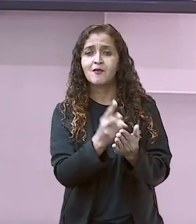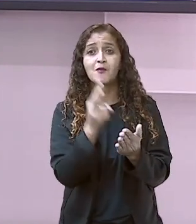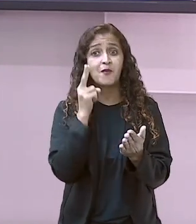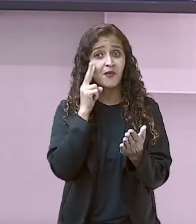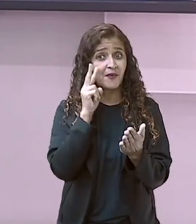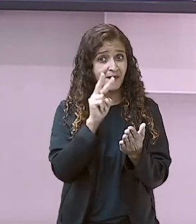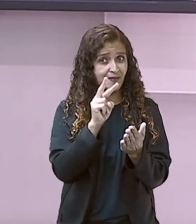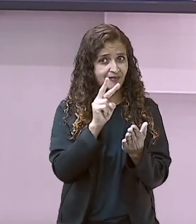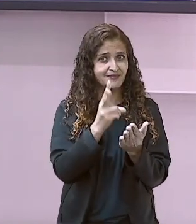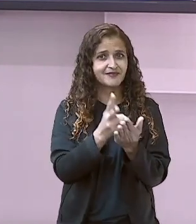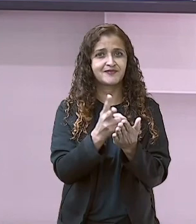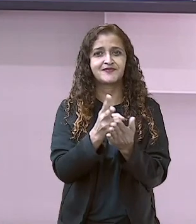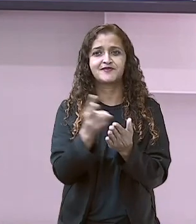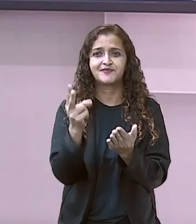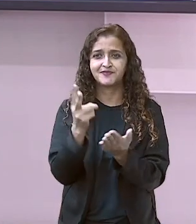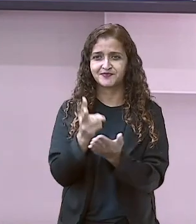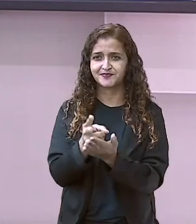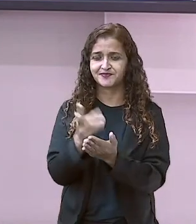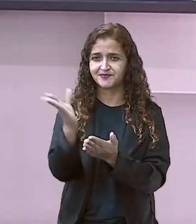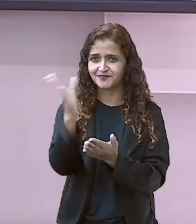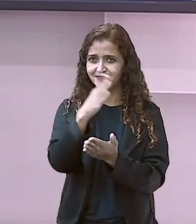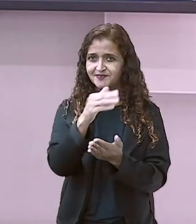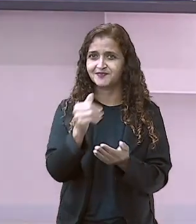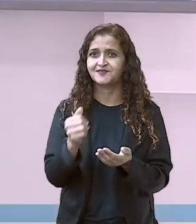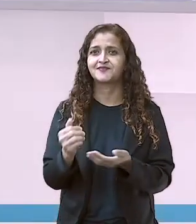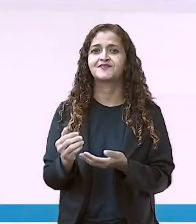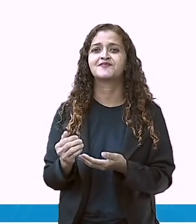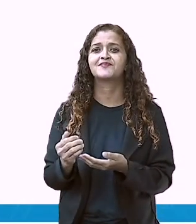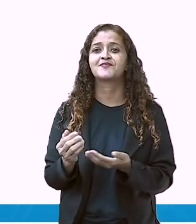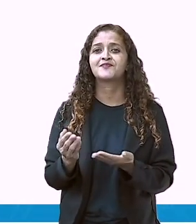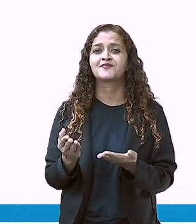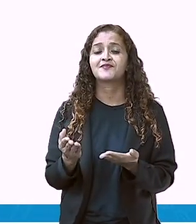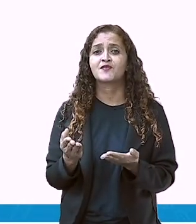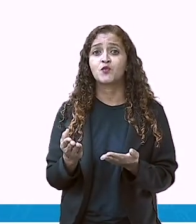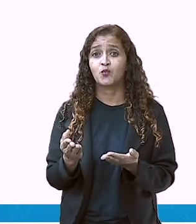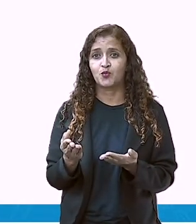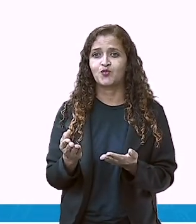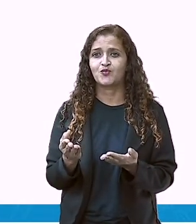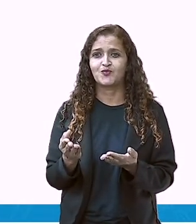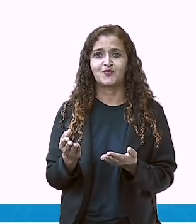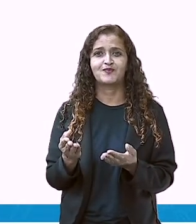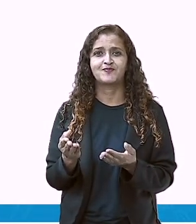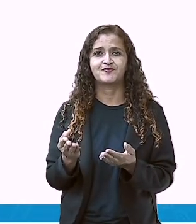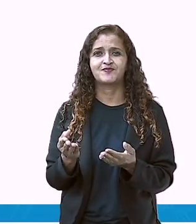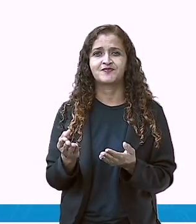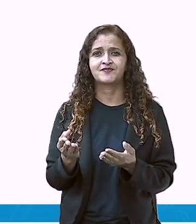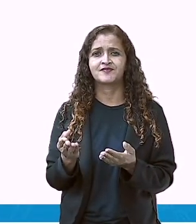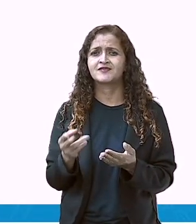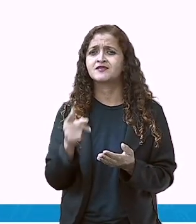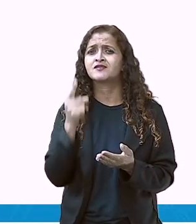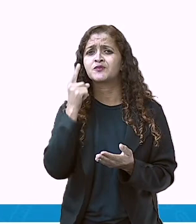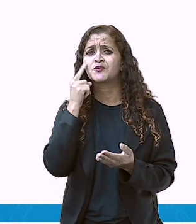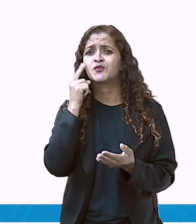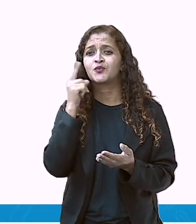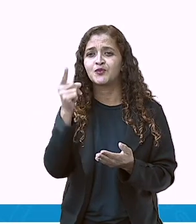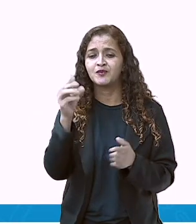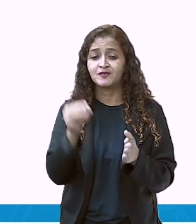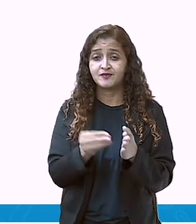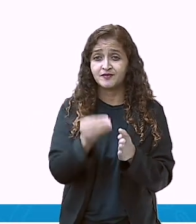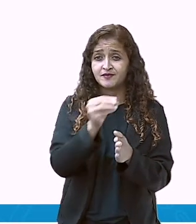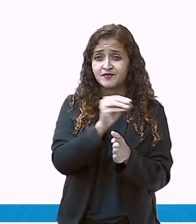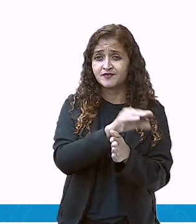os dias do mês. Vamos continuar agora? Aqui. Olha aqui pra vocês verem. Nós temos um calendário aqui.